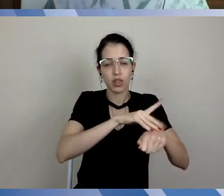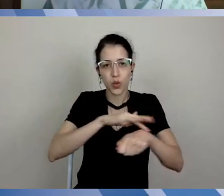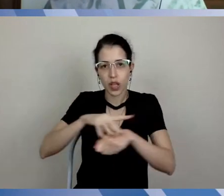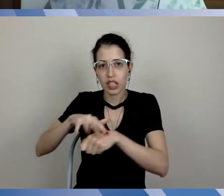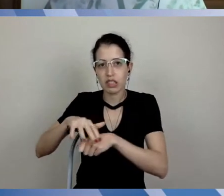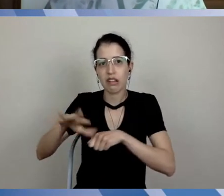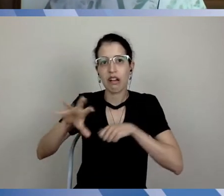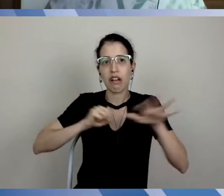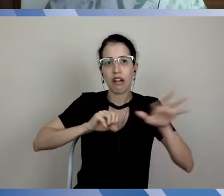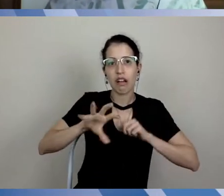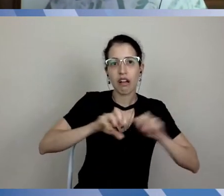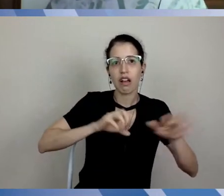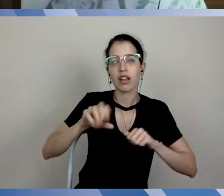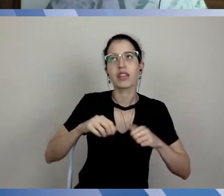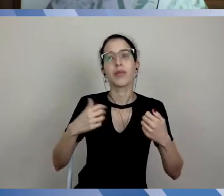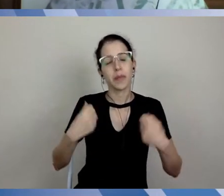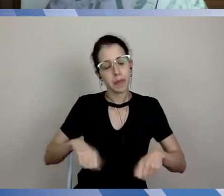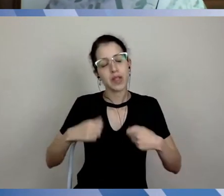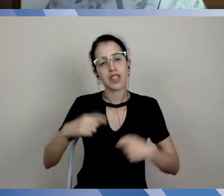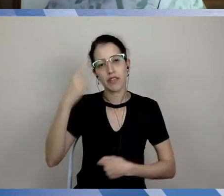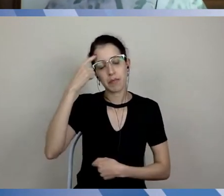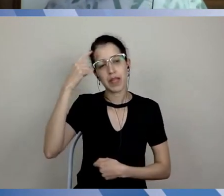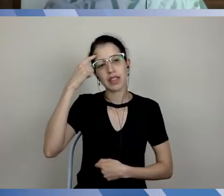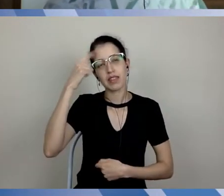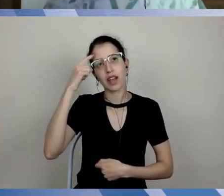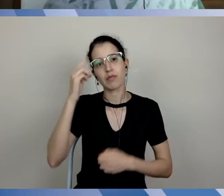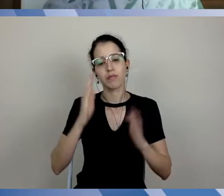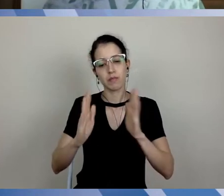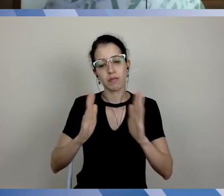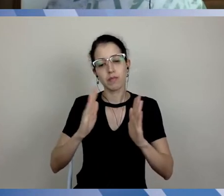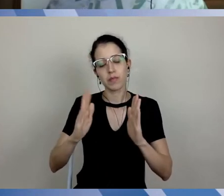o tempo que é mais seguro na expectativa